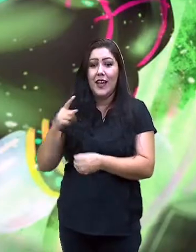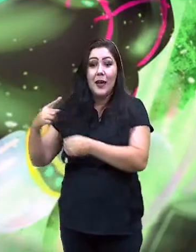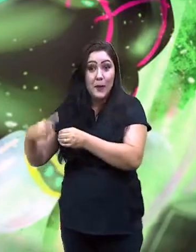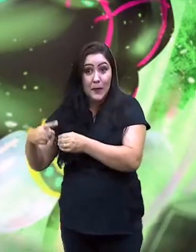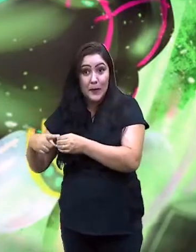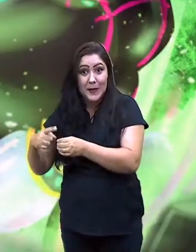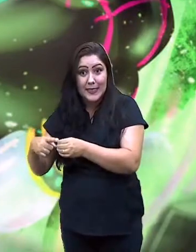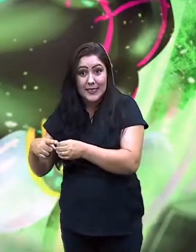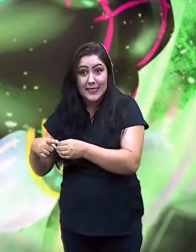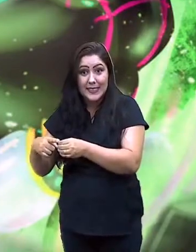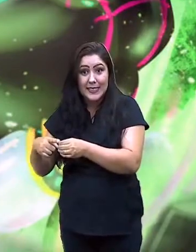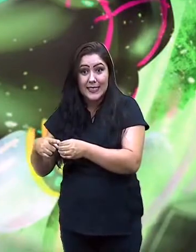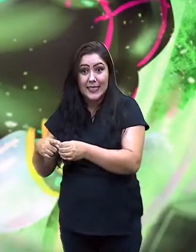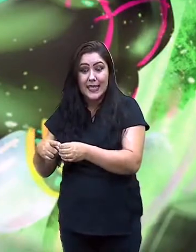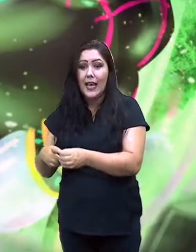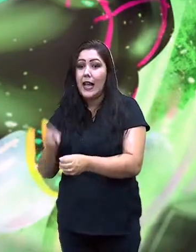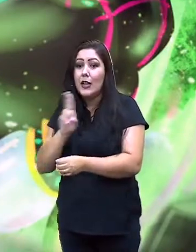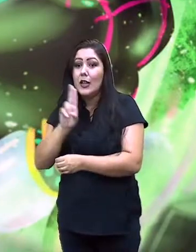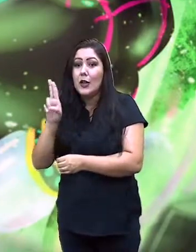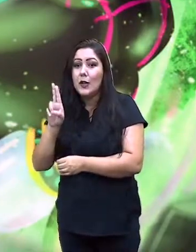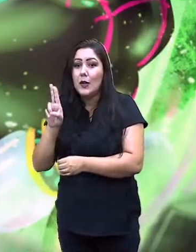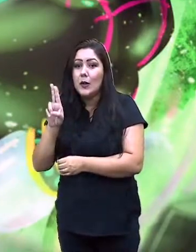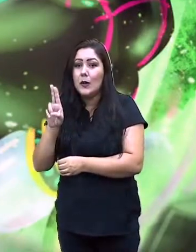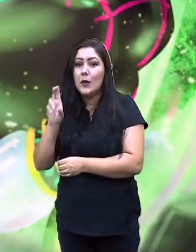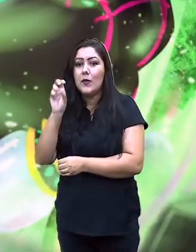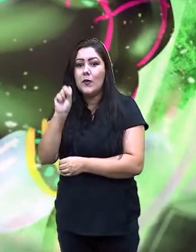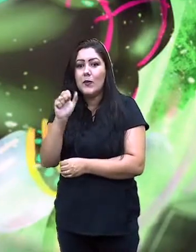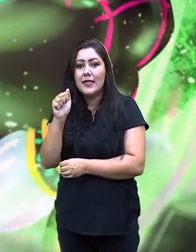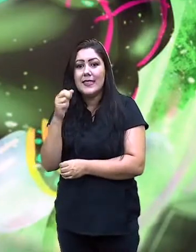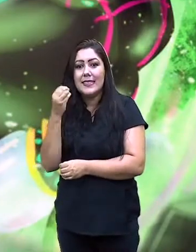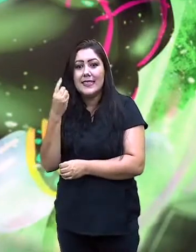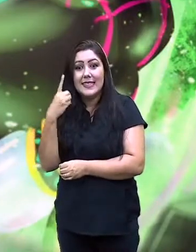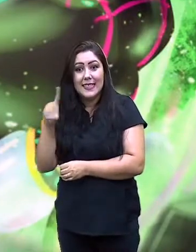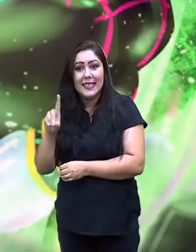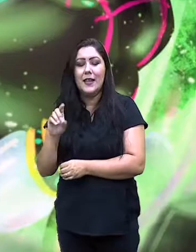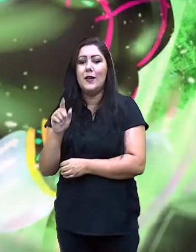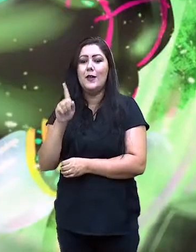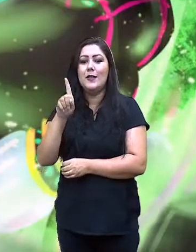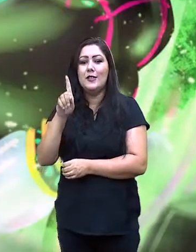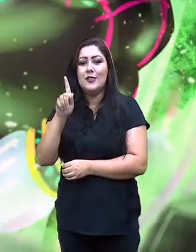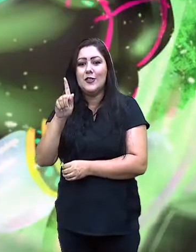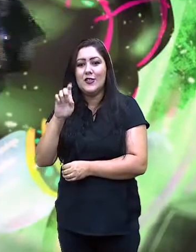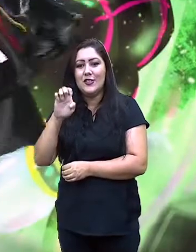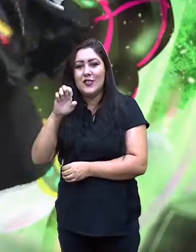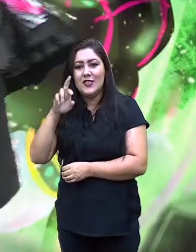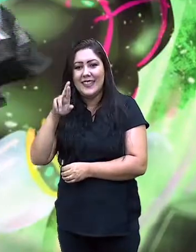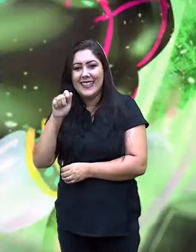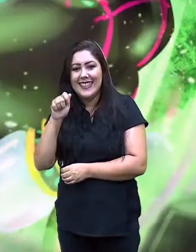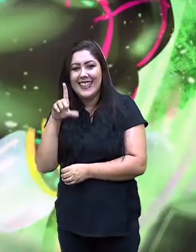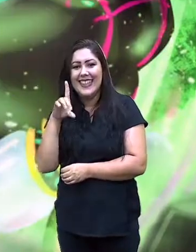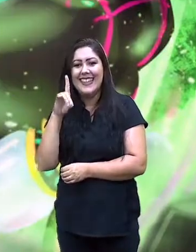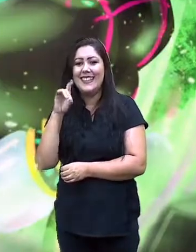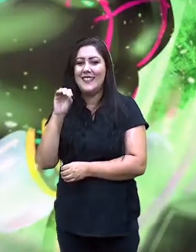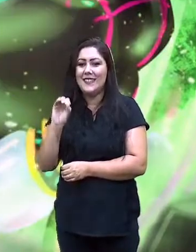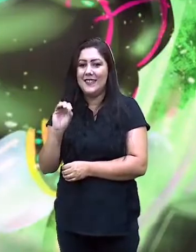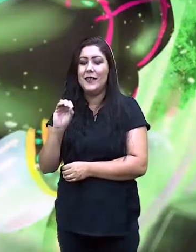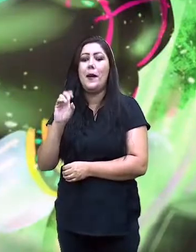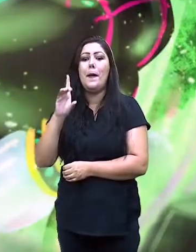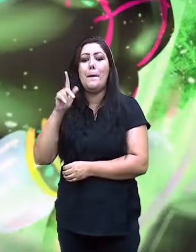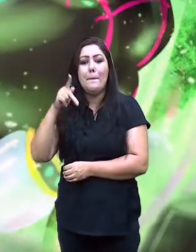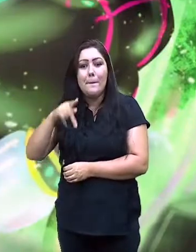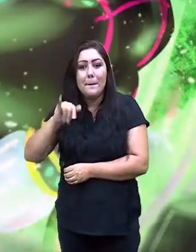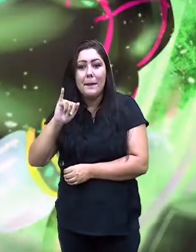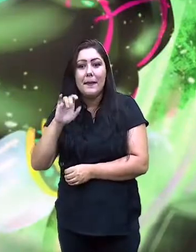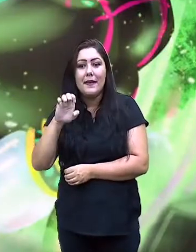cidadezinha que chama São Geraldo da Piedade que lá todos os anos acontece a festa